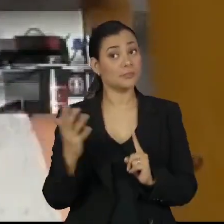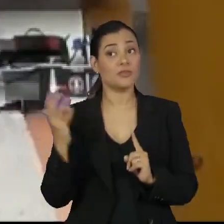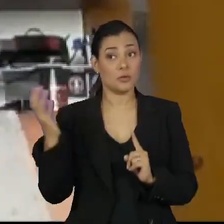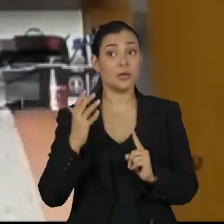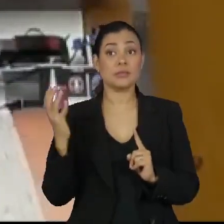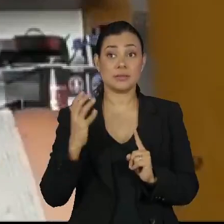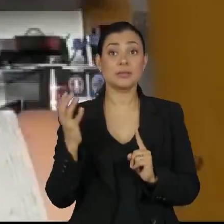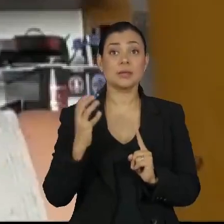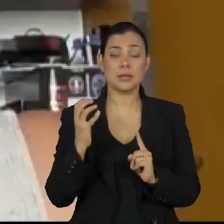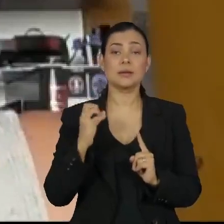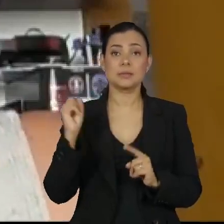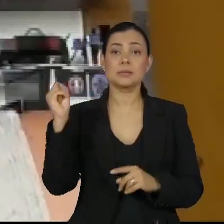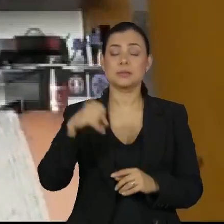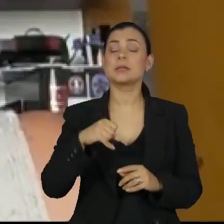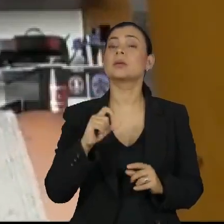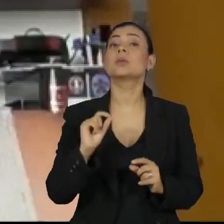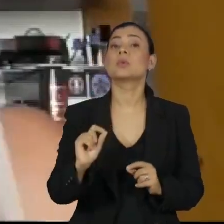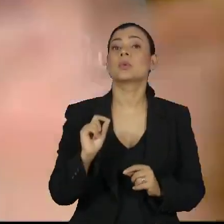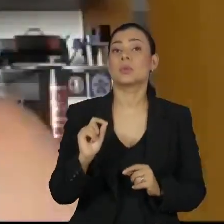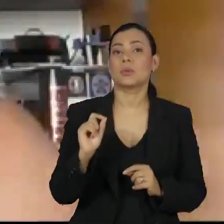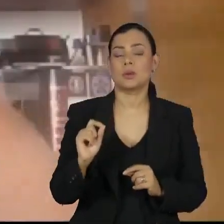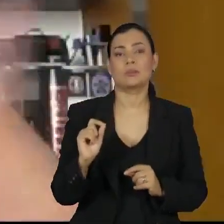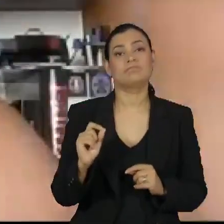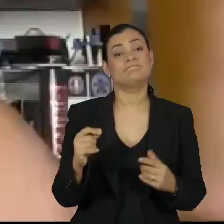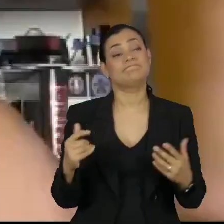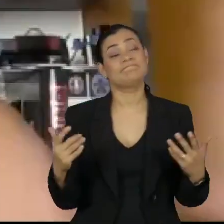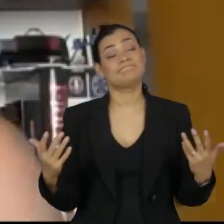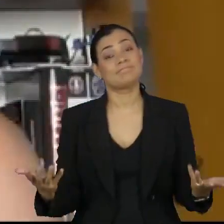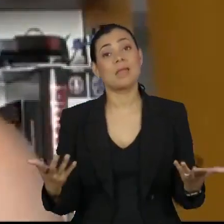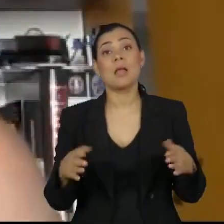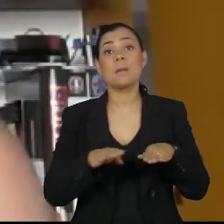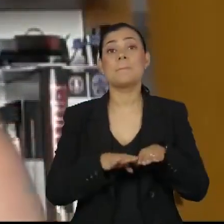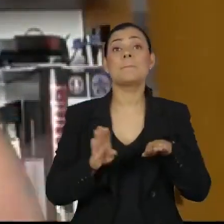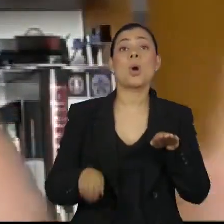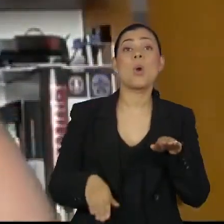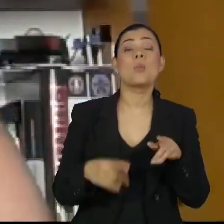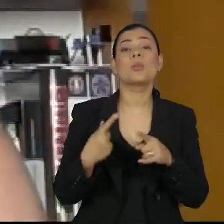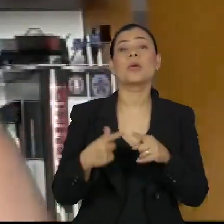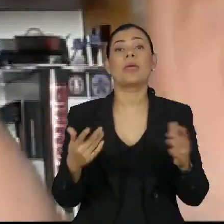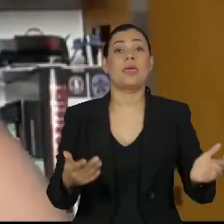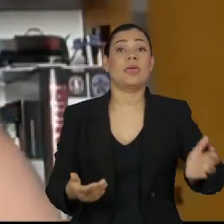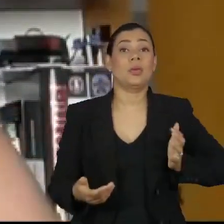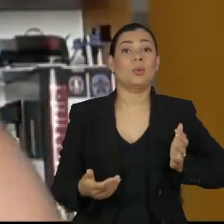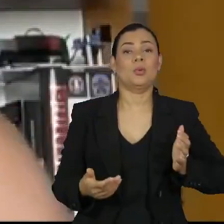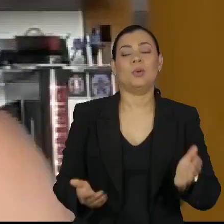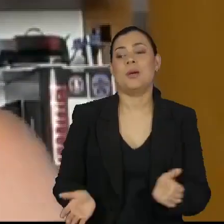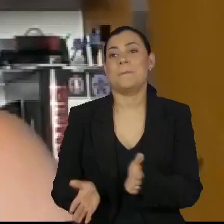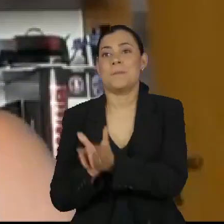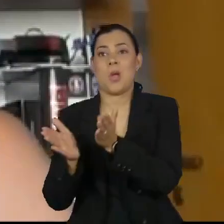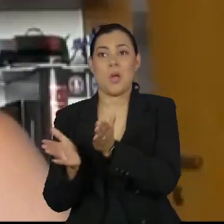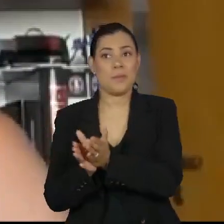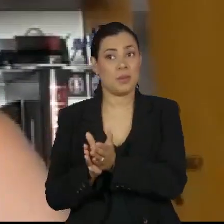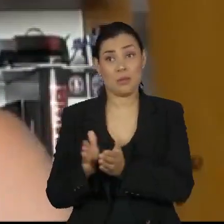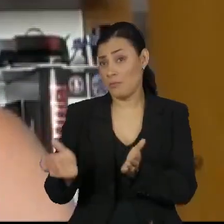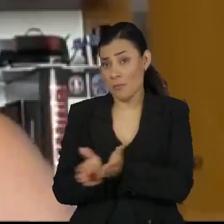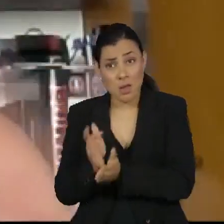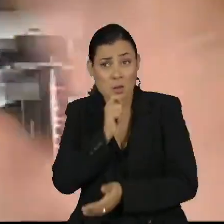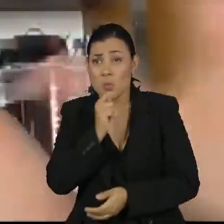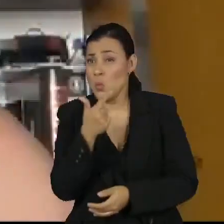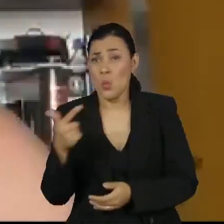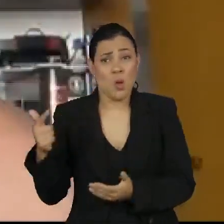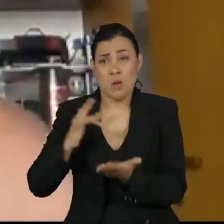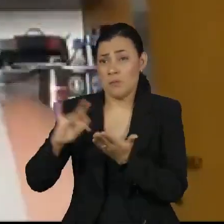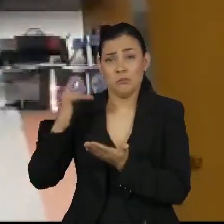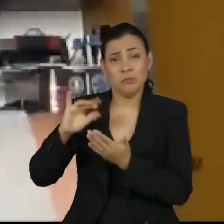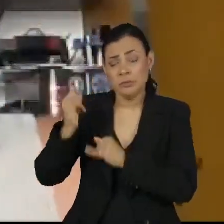a lacuna, a desigualdade entre os estudantes com mais recursos e os com menos recursos,